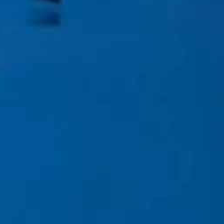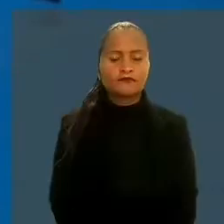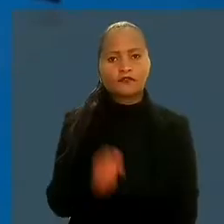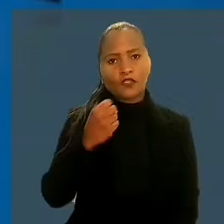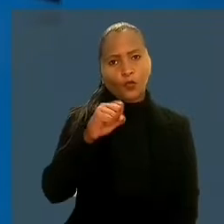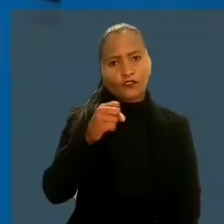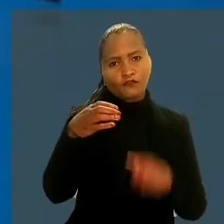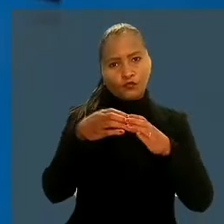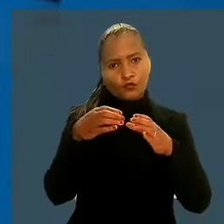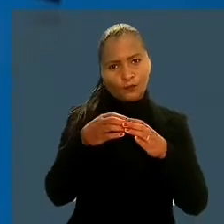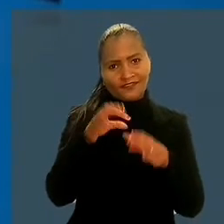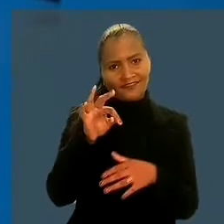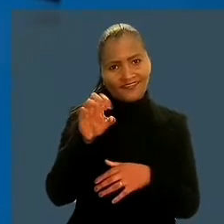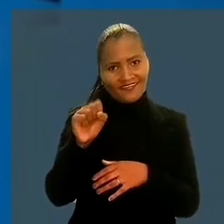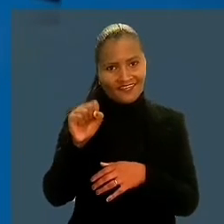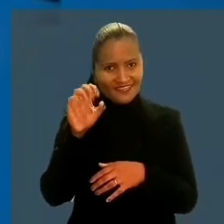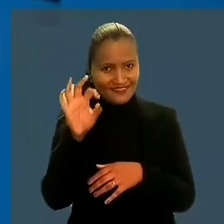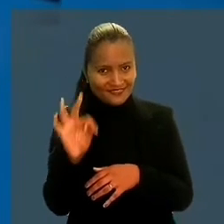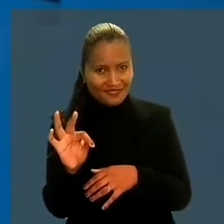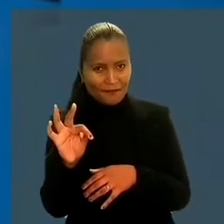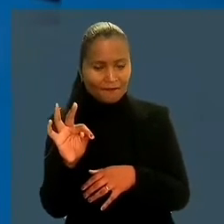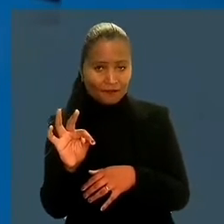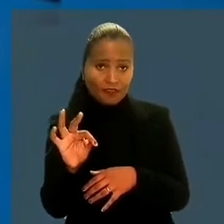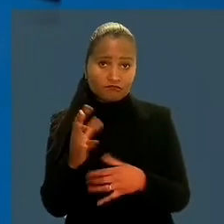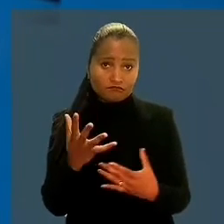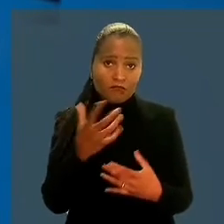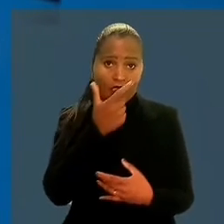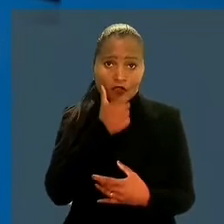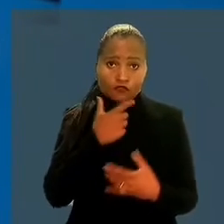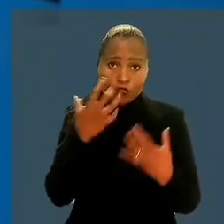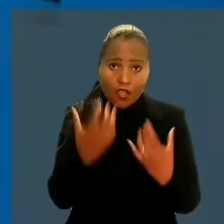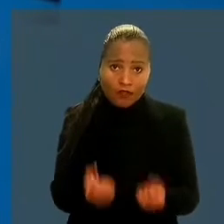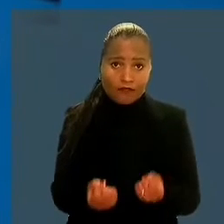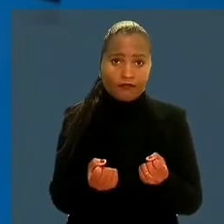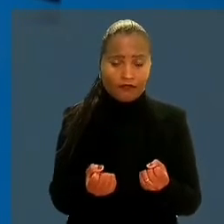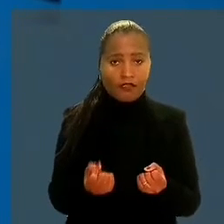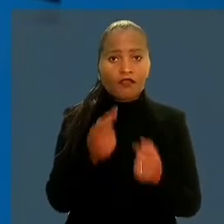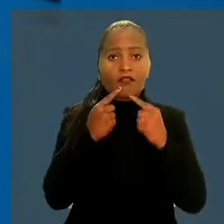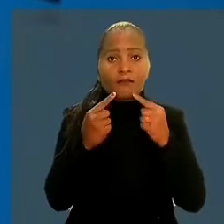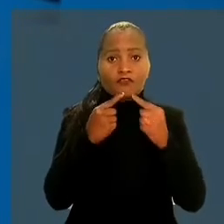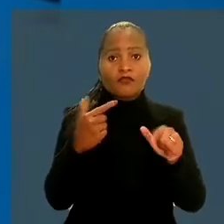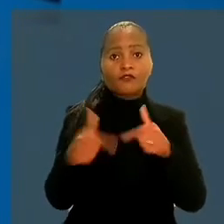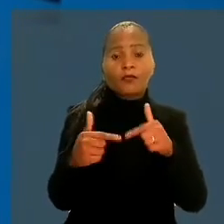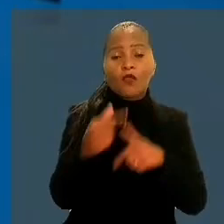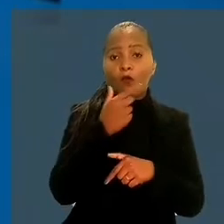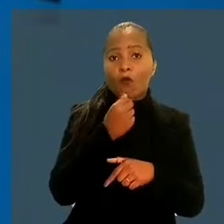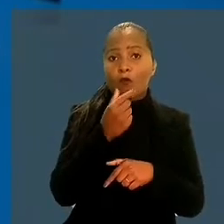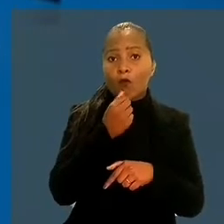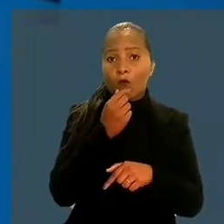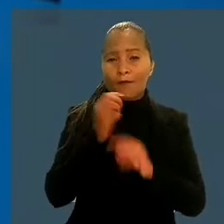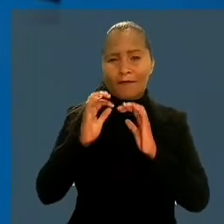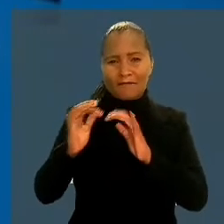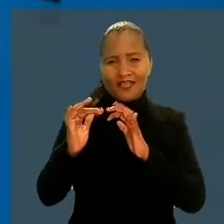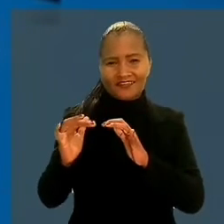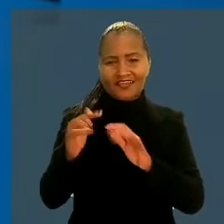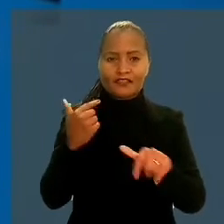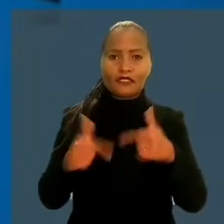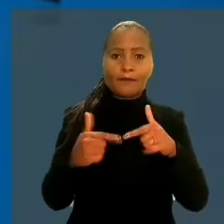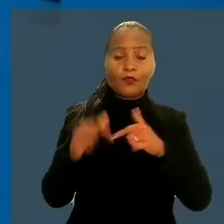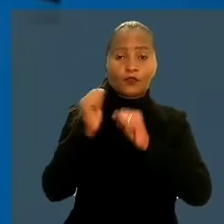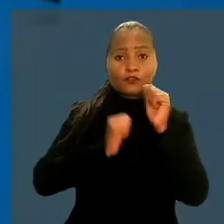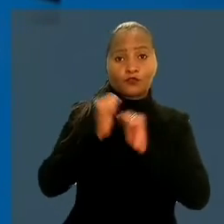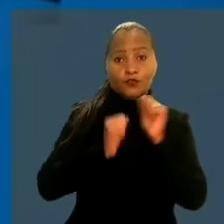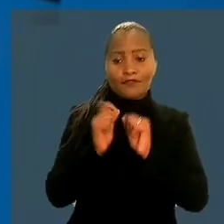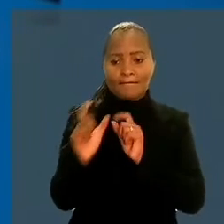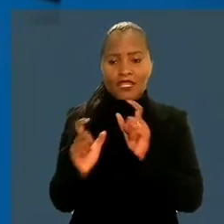A oitava turma do Tribunal Superior do Trabalho considerou válida a reclamação trabalhista de um operador de máquinas que trabalhou numa indústria